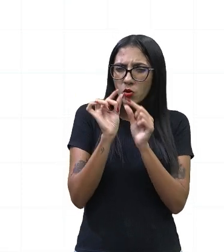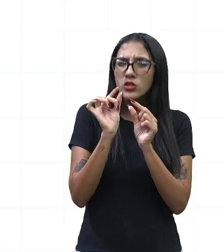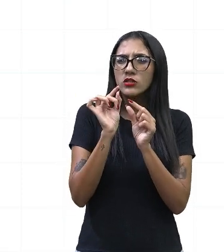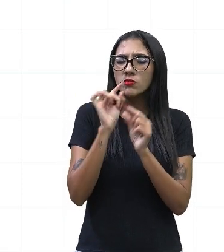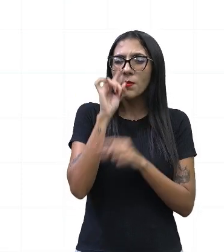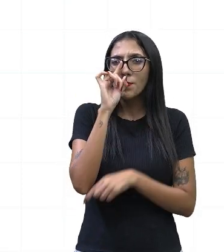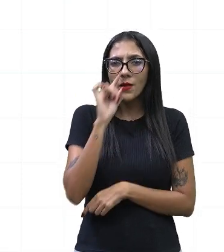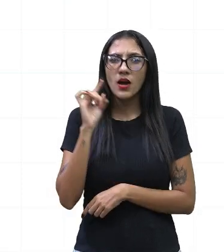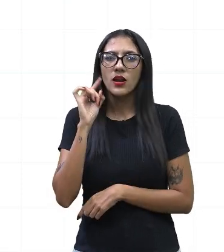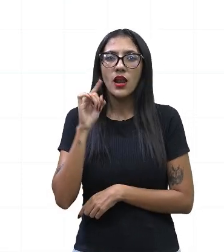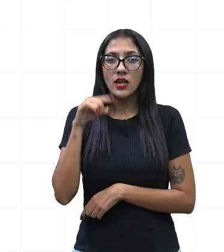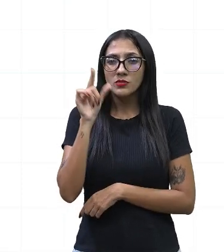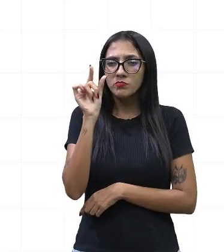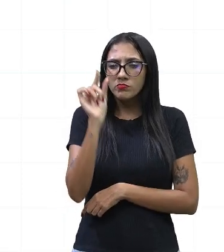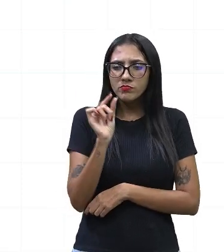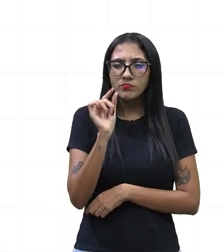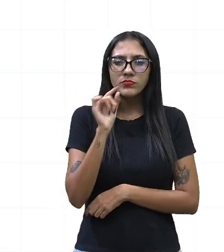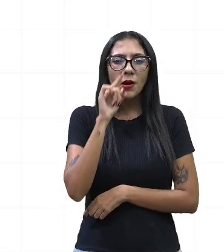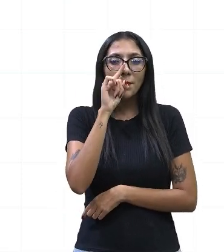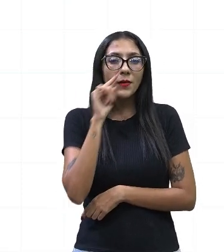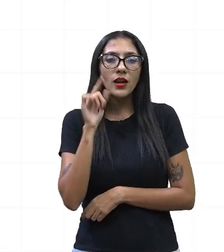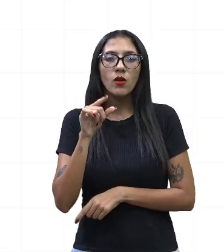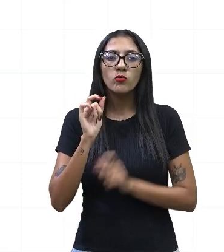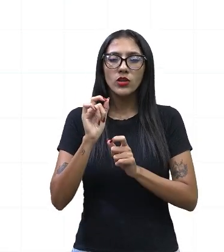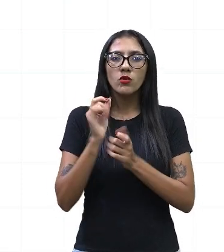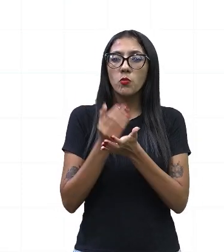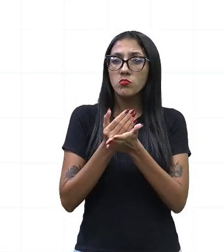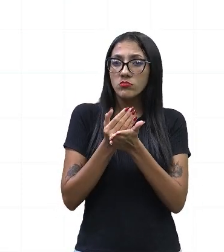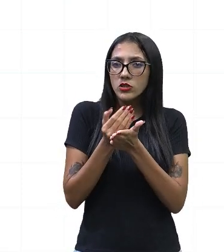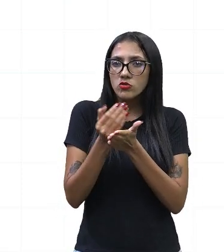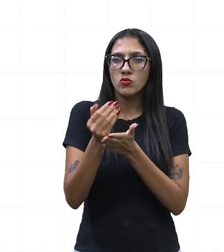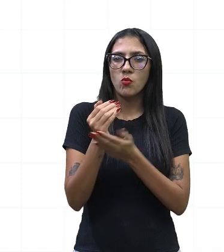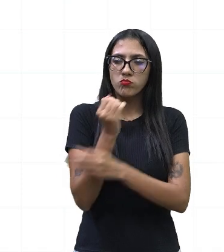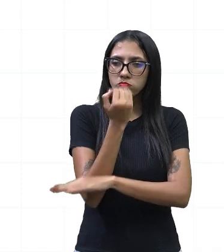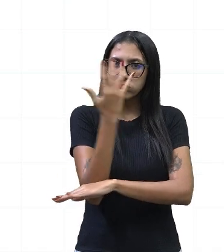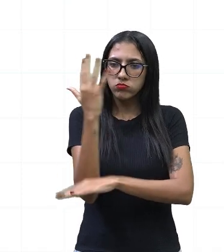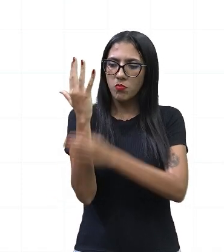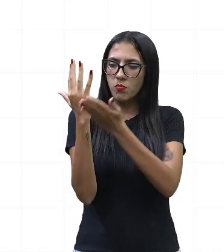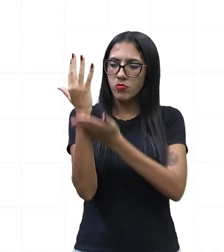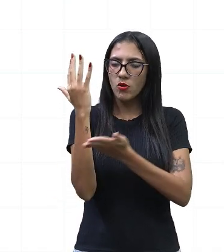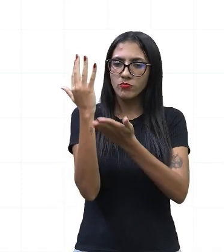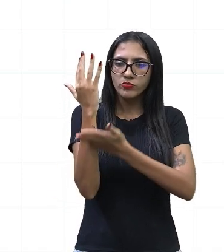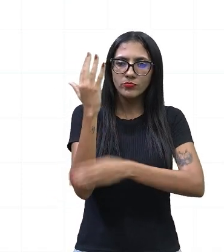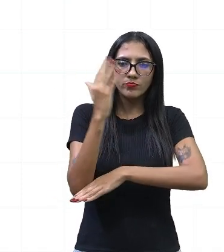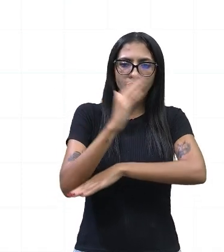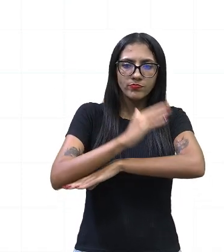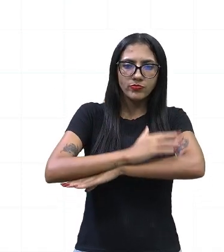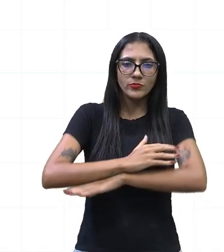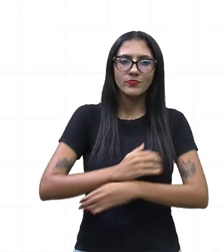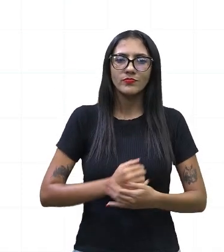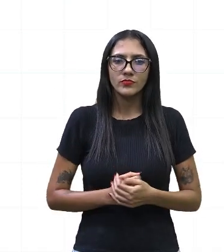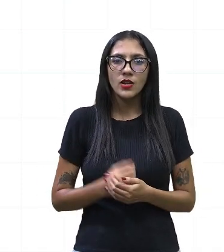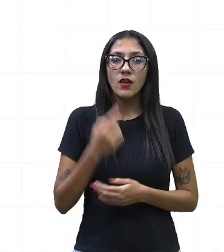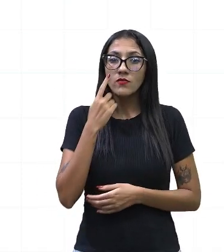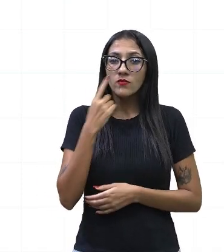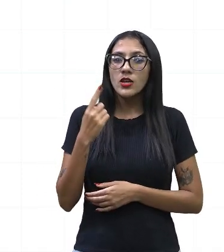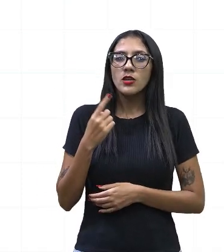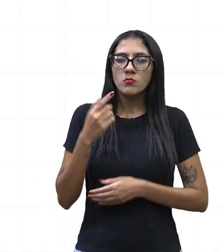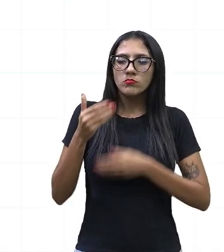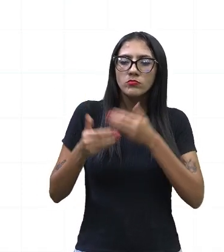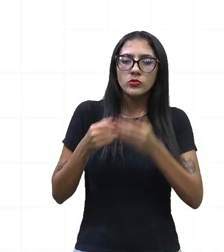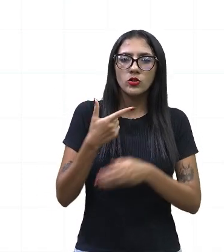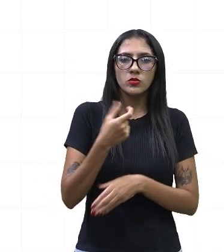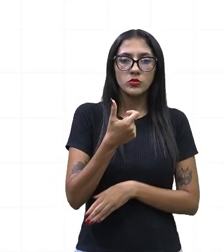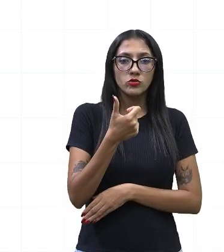mancha amarela é justamente ali os primeiros sinais de desmatamento. Ou ela foi ampliada para 2018, para 2019